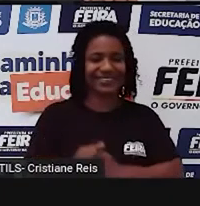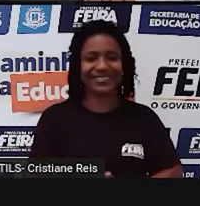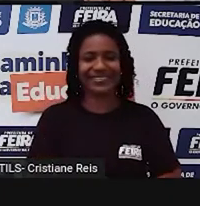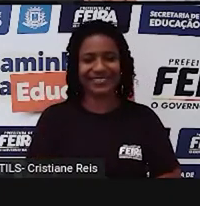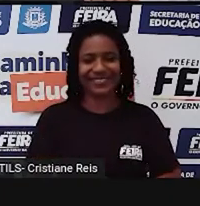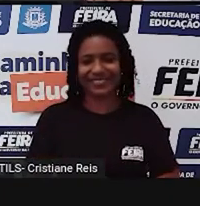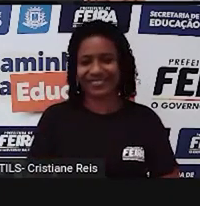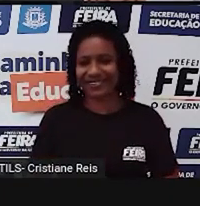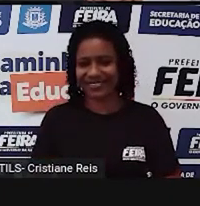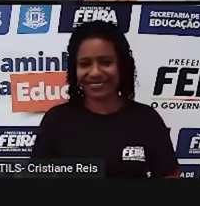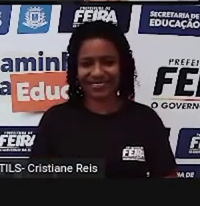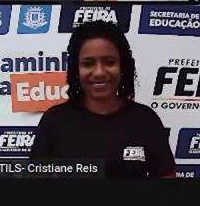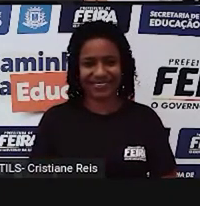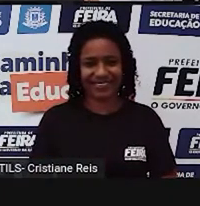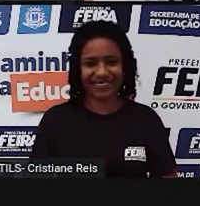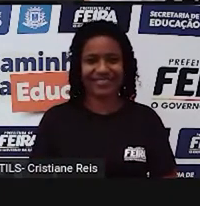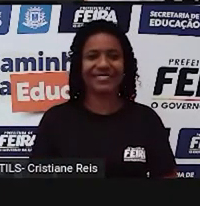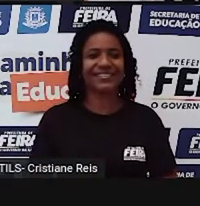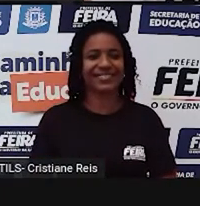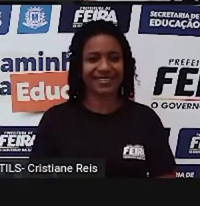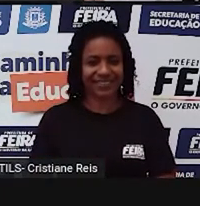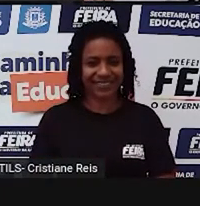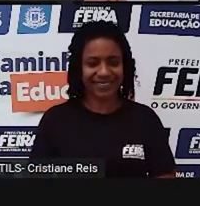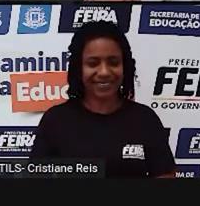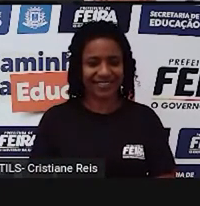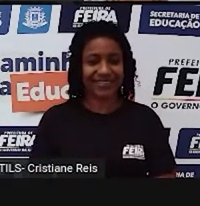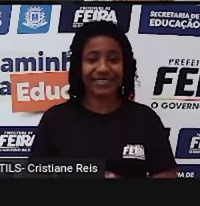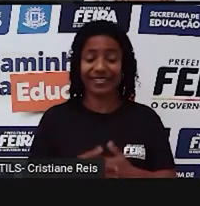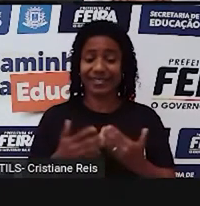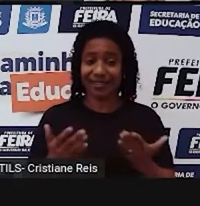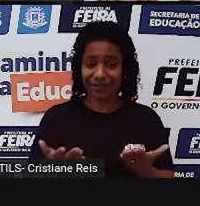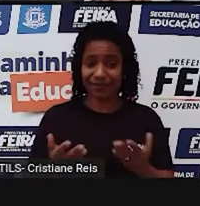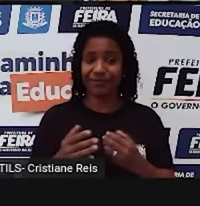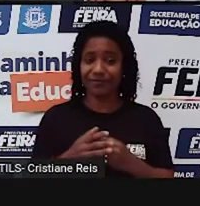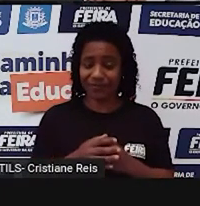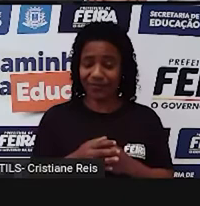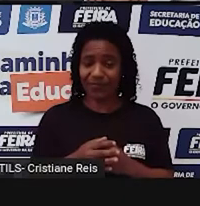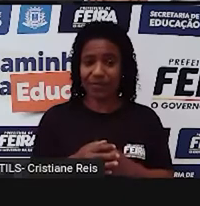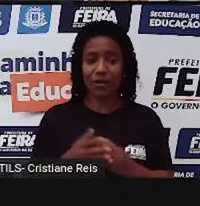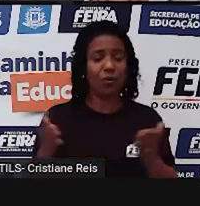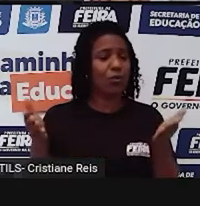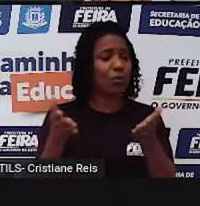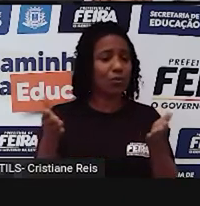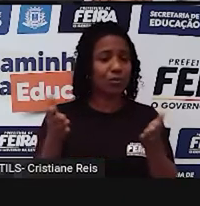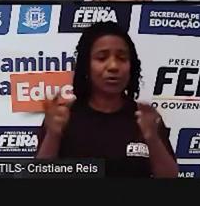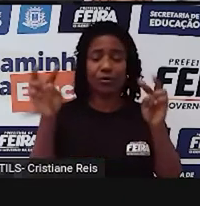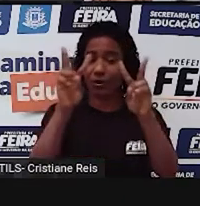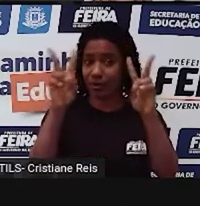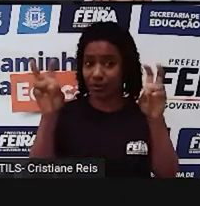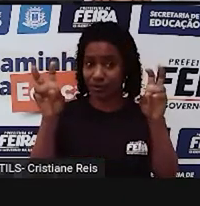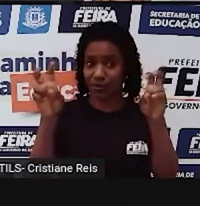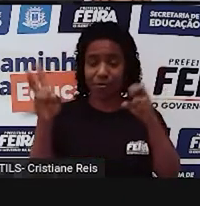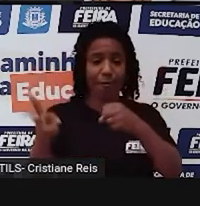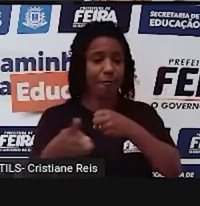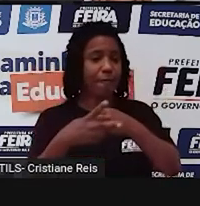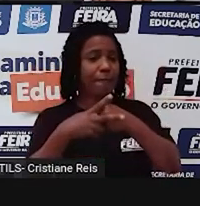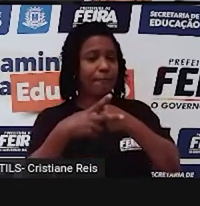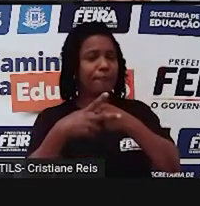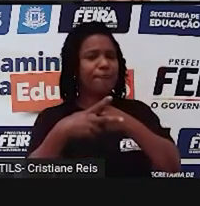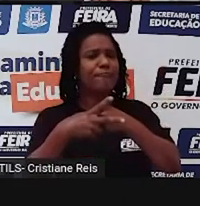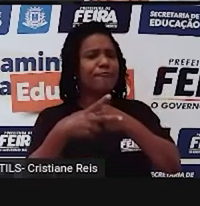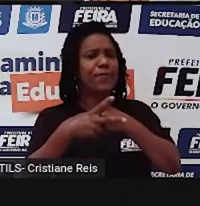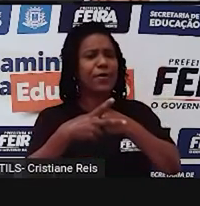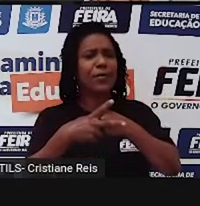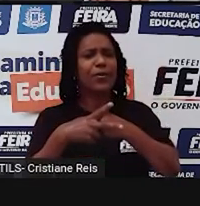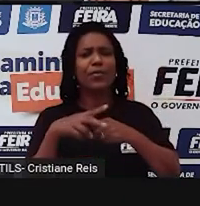E hoje, como eu já disse para vocês antes, vamos falar sobre o verbo. O verbo